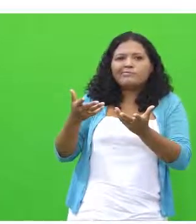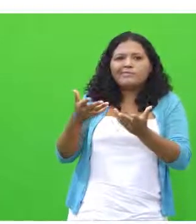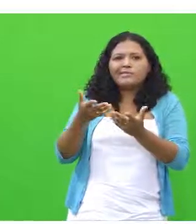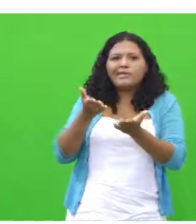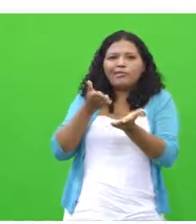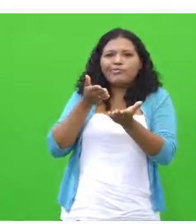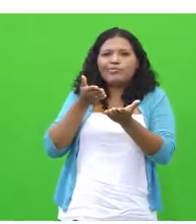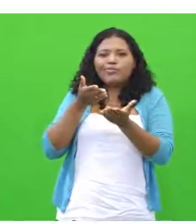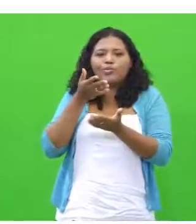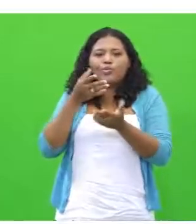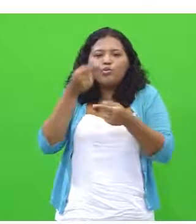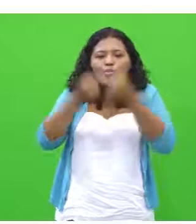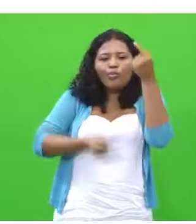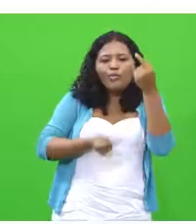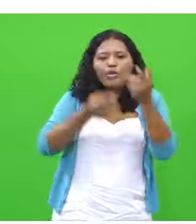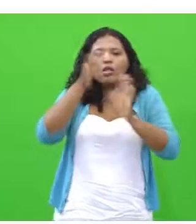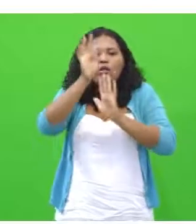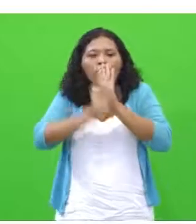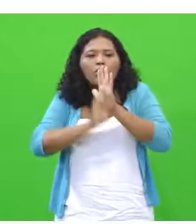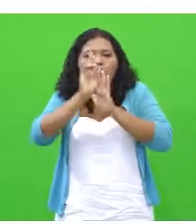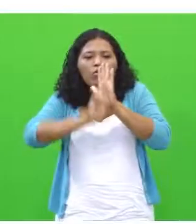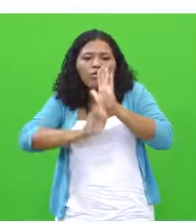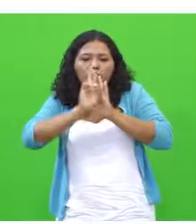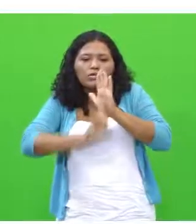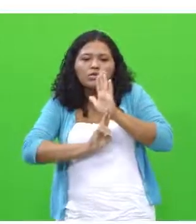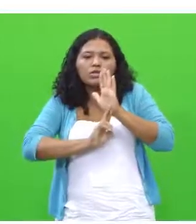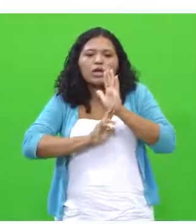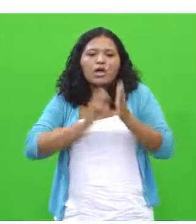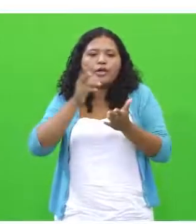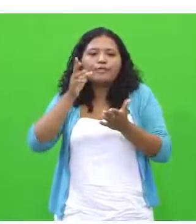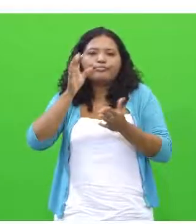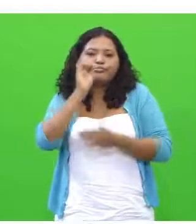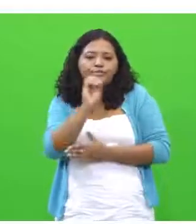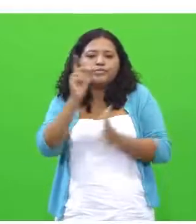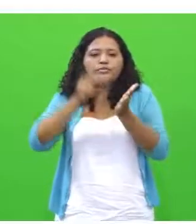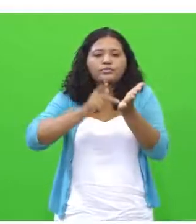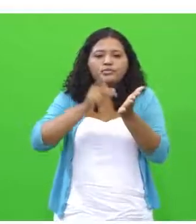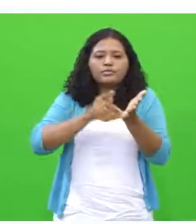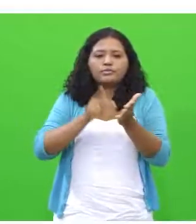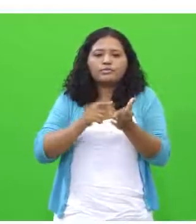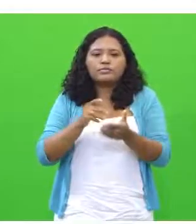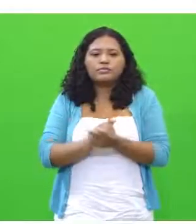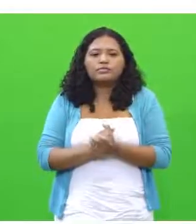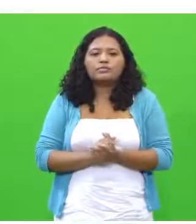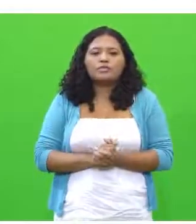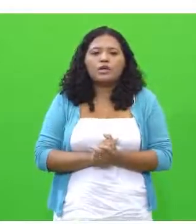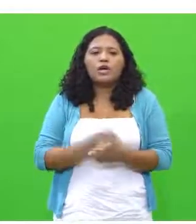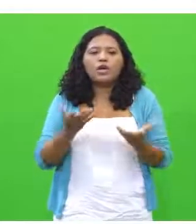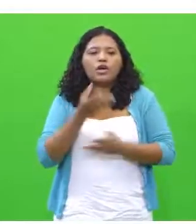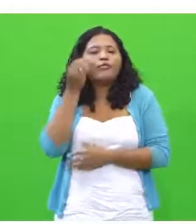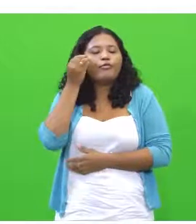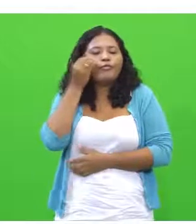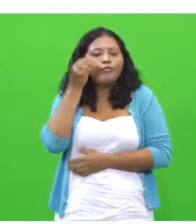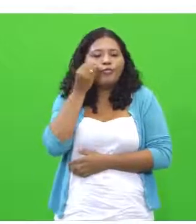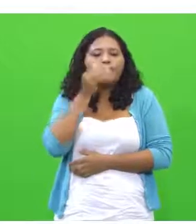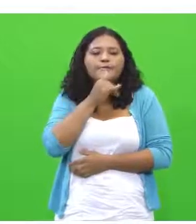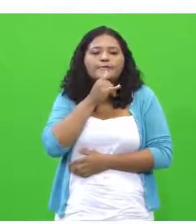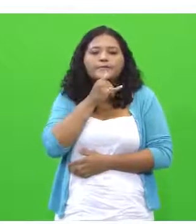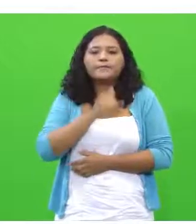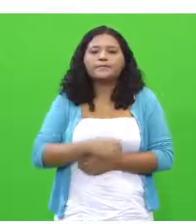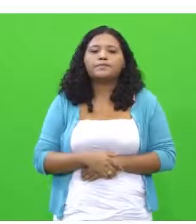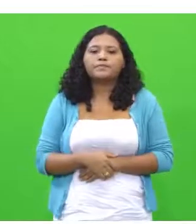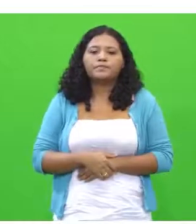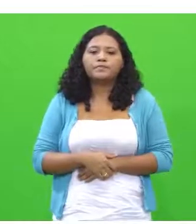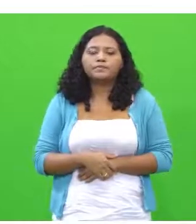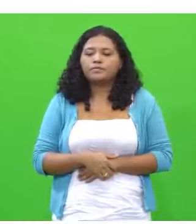ao tema e a redação recebe a nota zero. Quer complementar, Carol? Não. Perfeito. Vamos ver um exemplo. Então